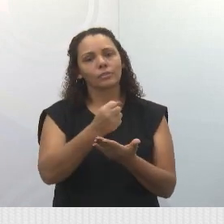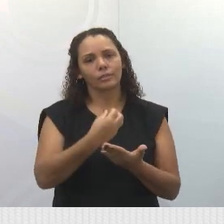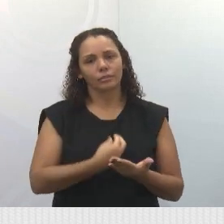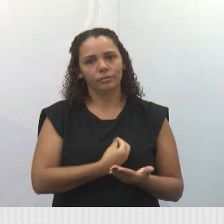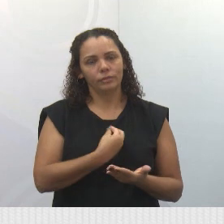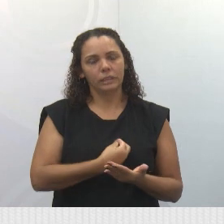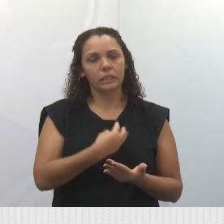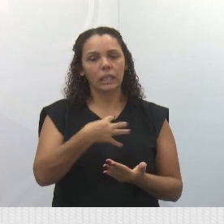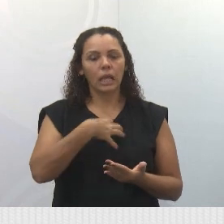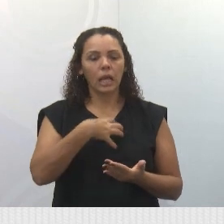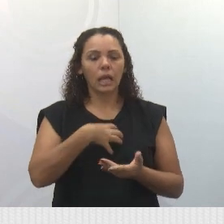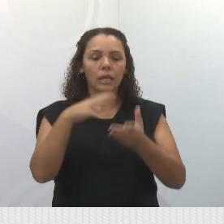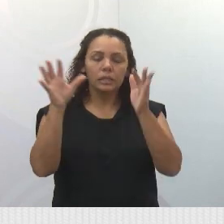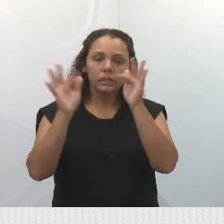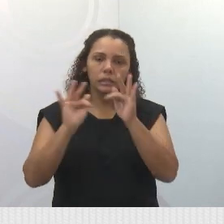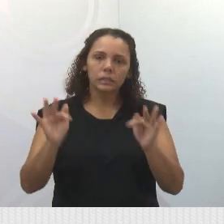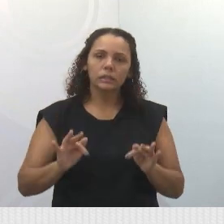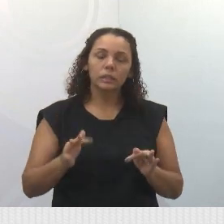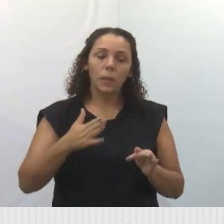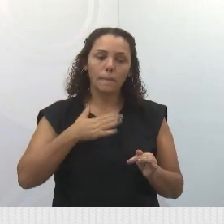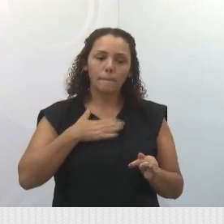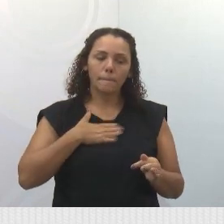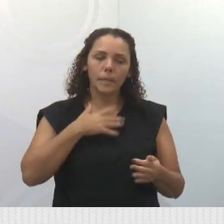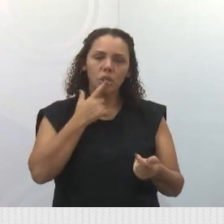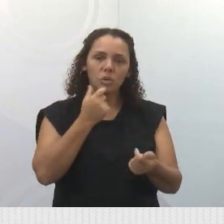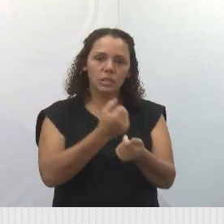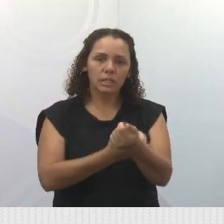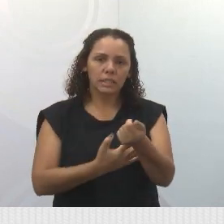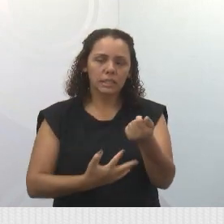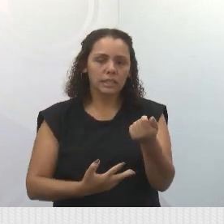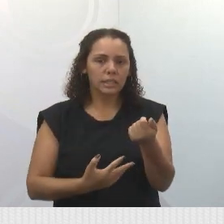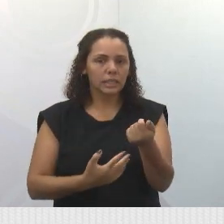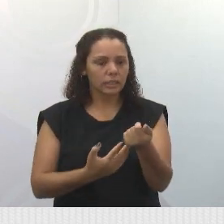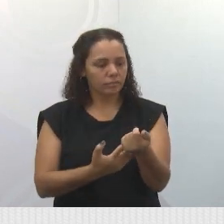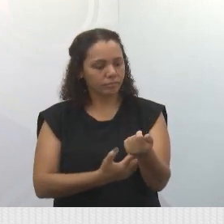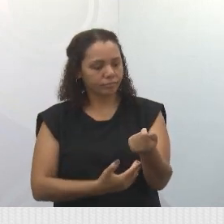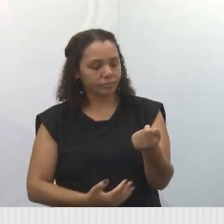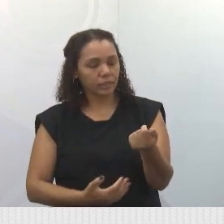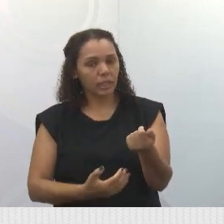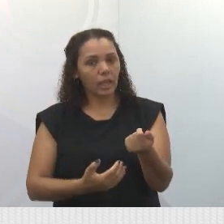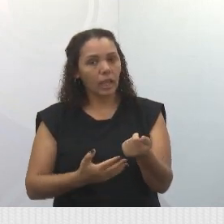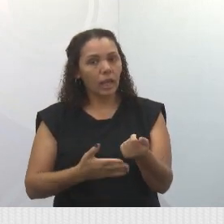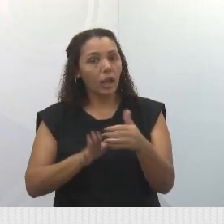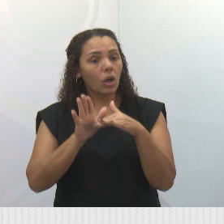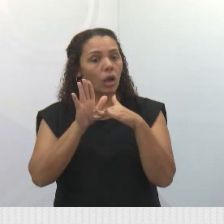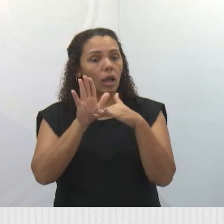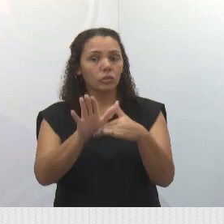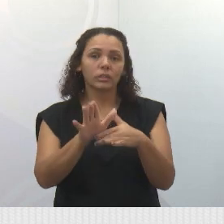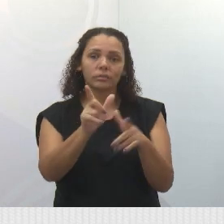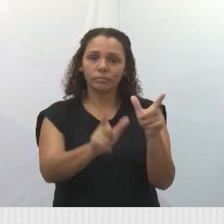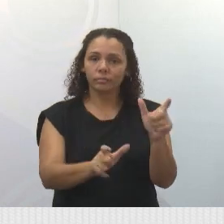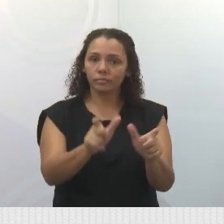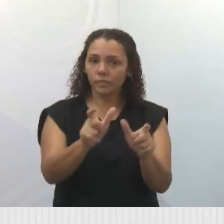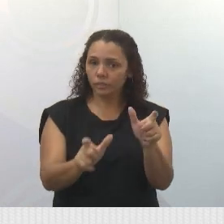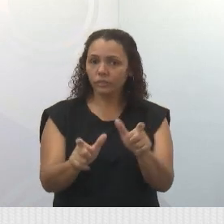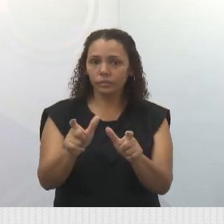fico muito feliz do meu sangue poder estar salvando vidas aí. Então,